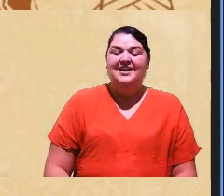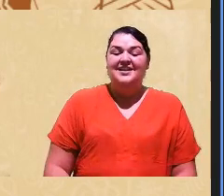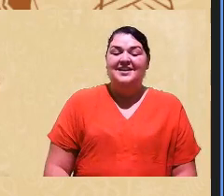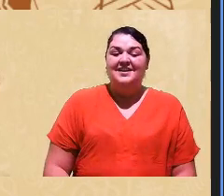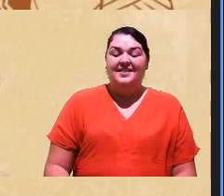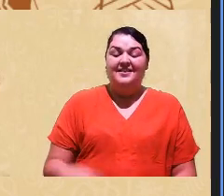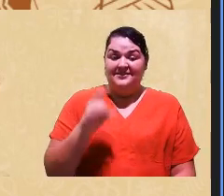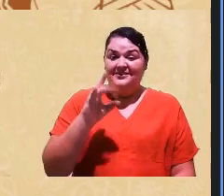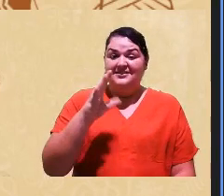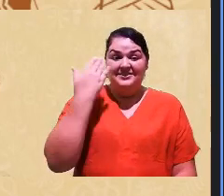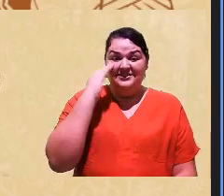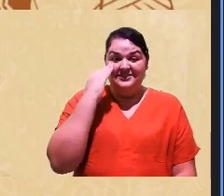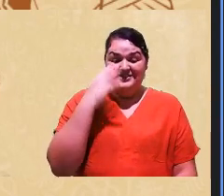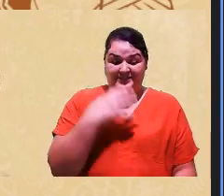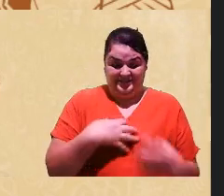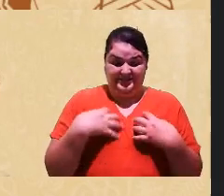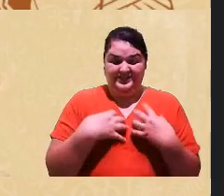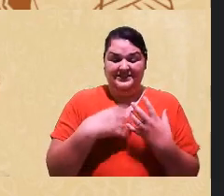entender a angústia né